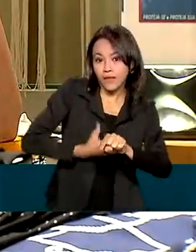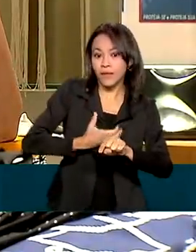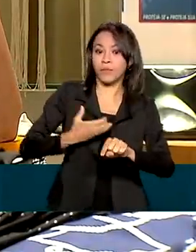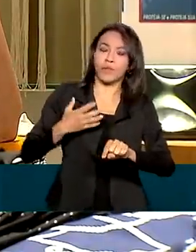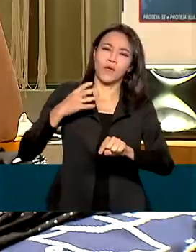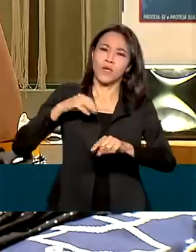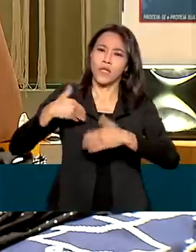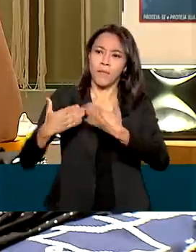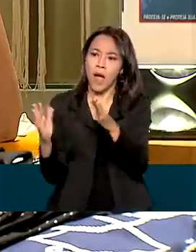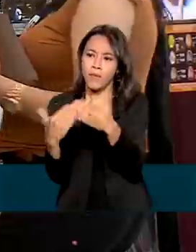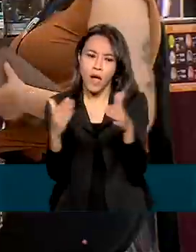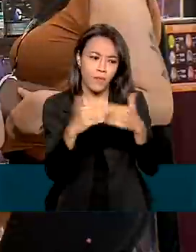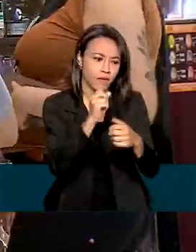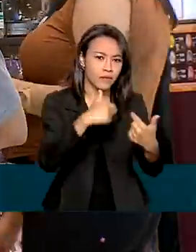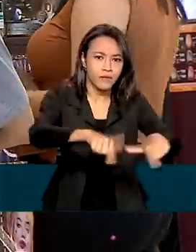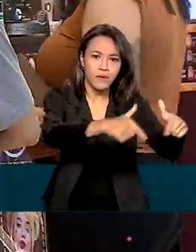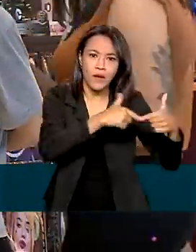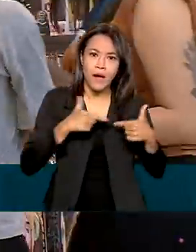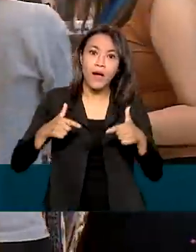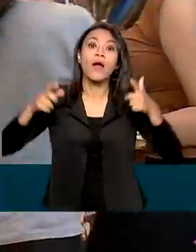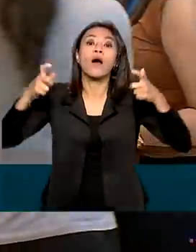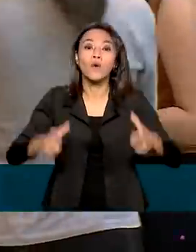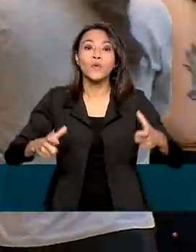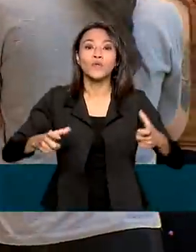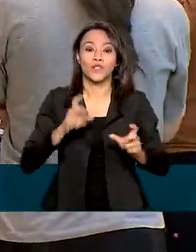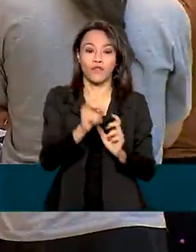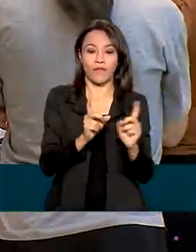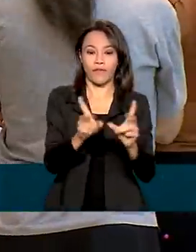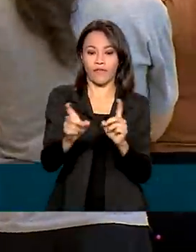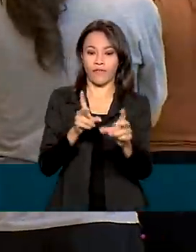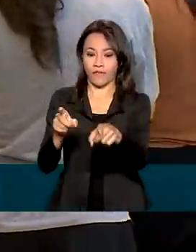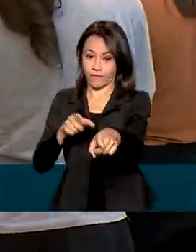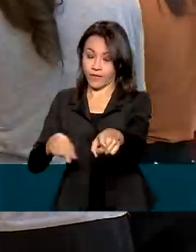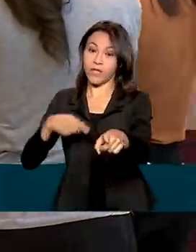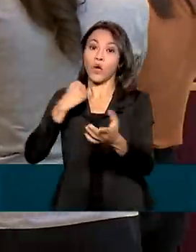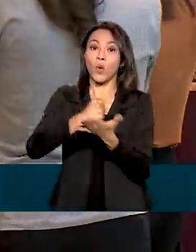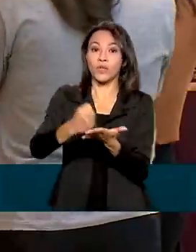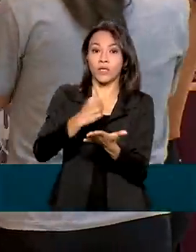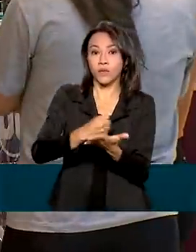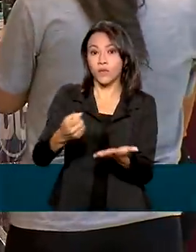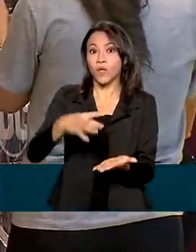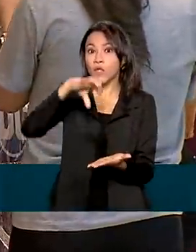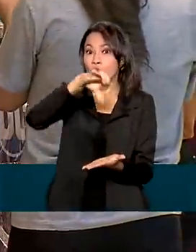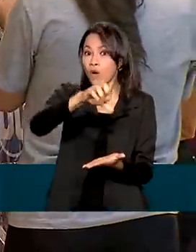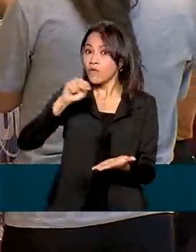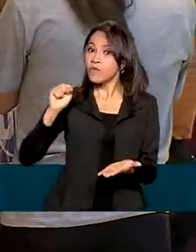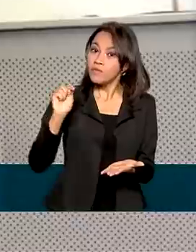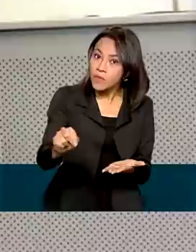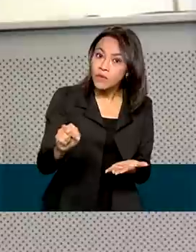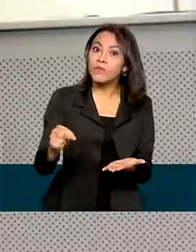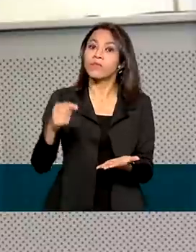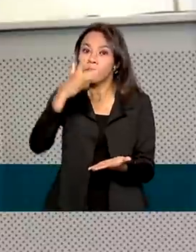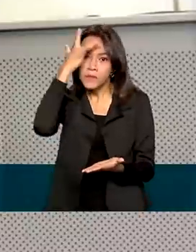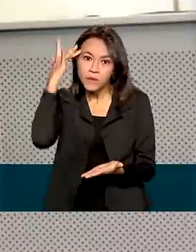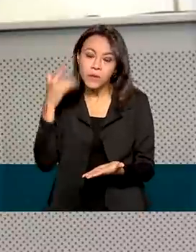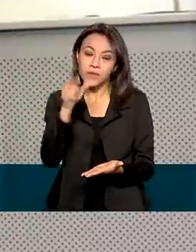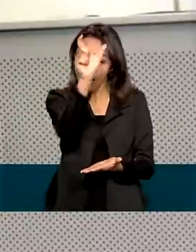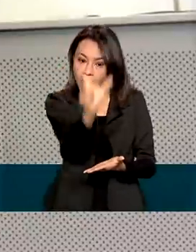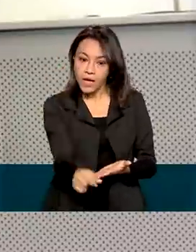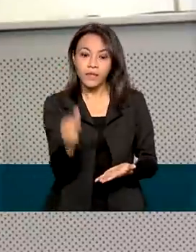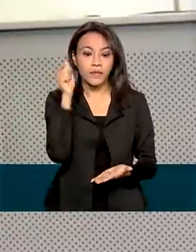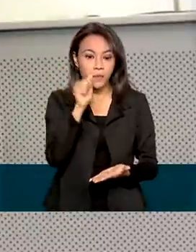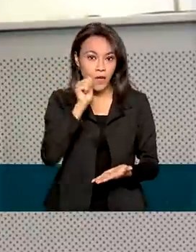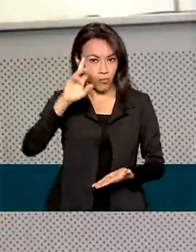geração de empregos foi o comércio, com um total de 9 mil novos postos de trabalho. Esta gerente do